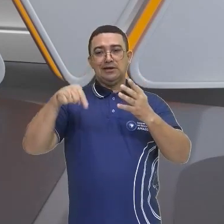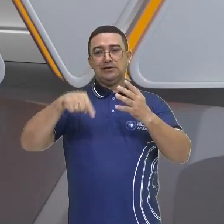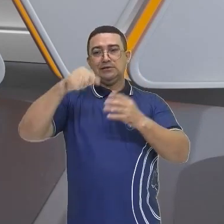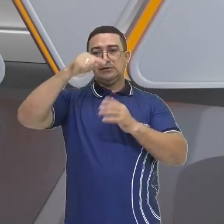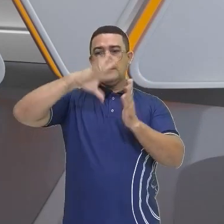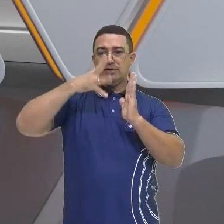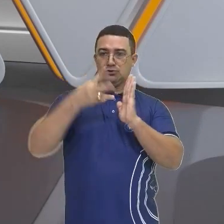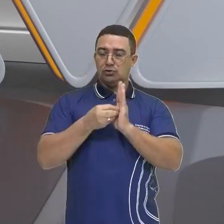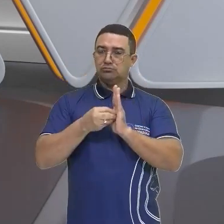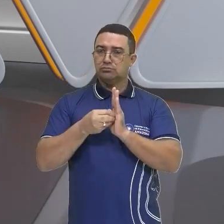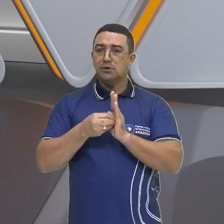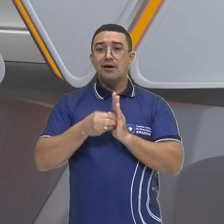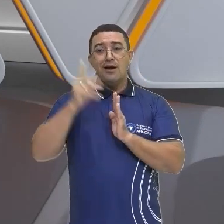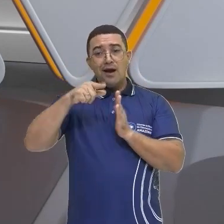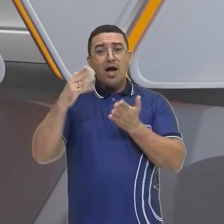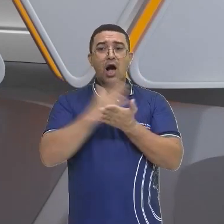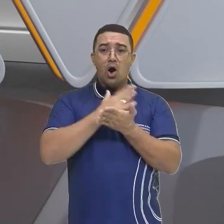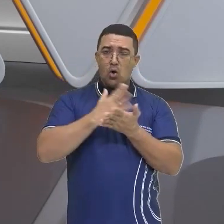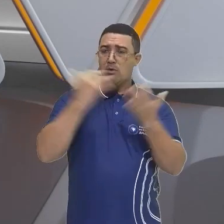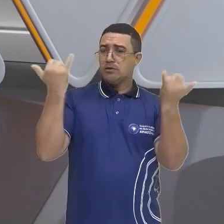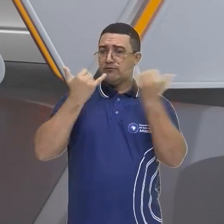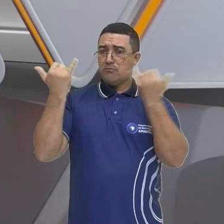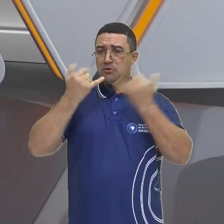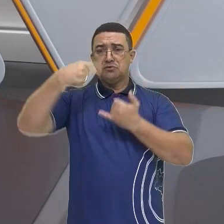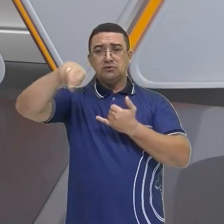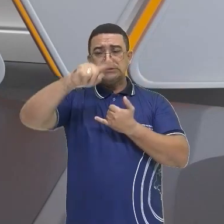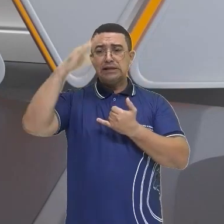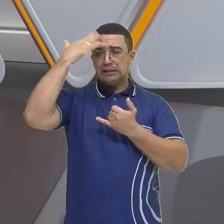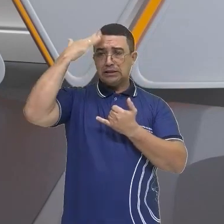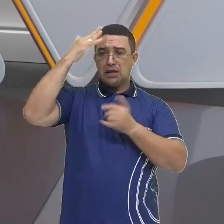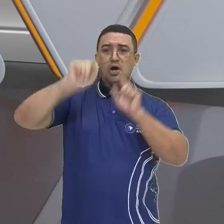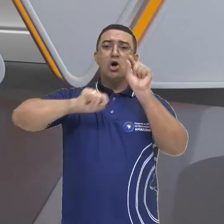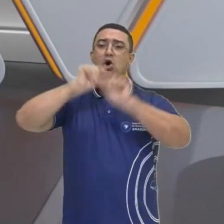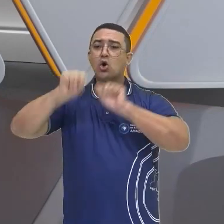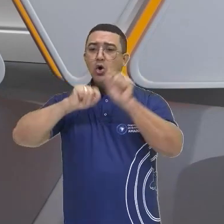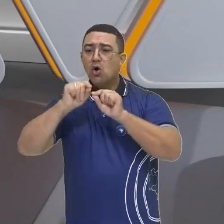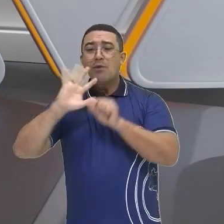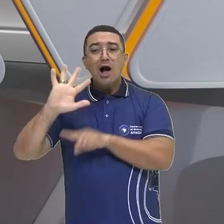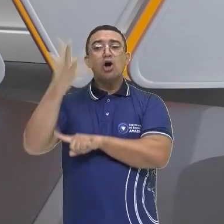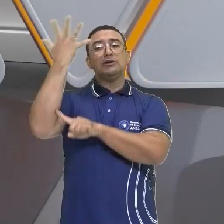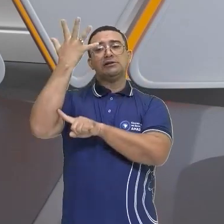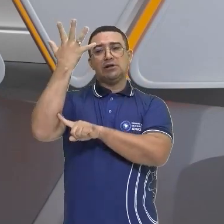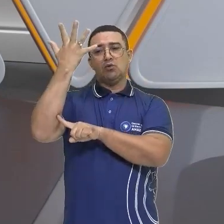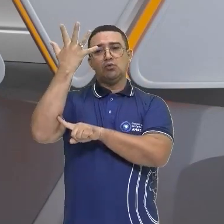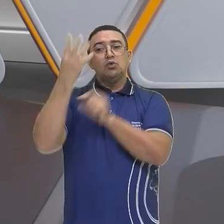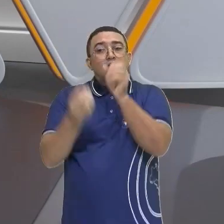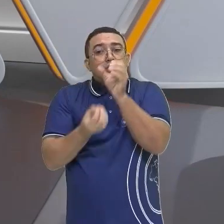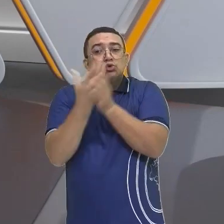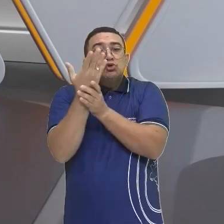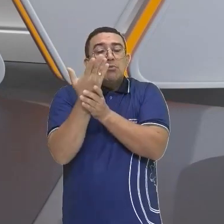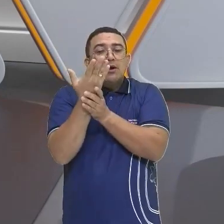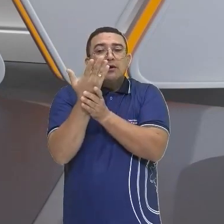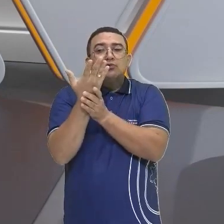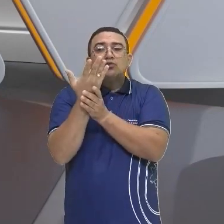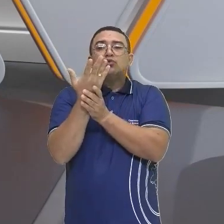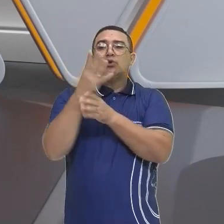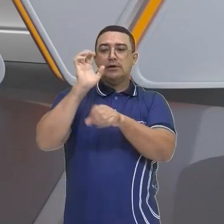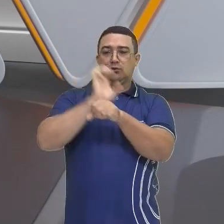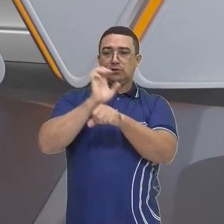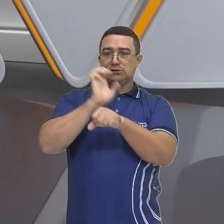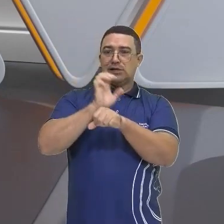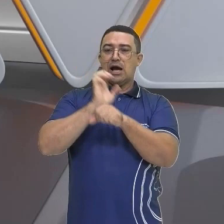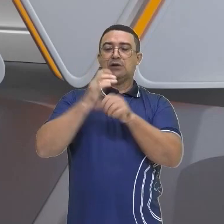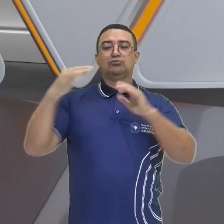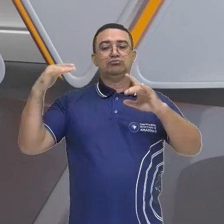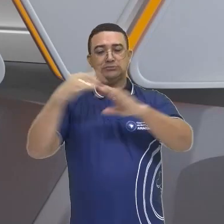foram algumas informações para a gente entender mais como é que se deu aí esse processo, né? Do crescimento aqui do nosso estado, das